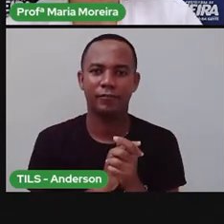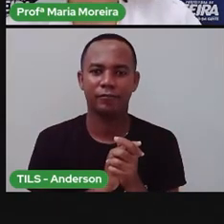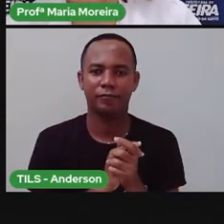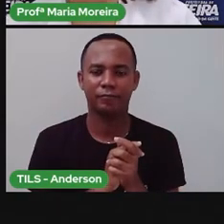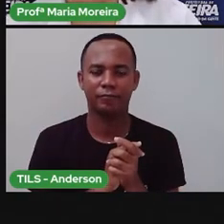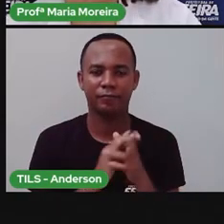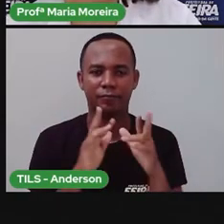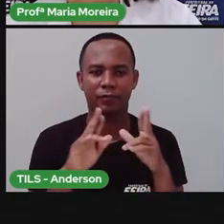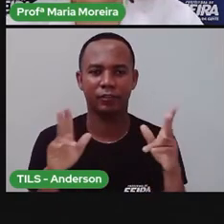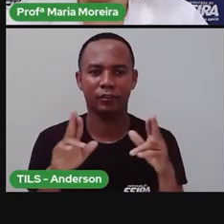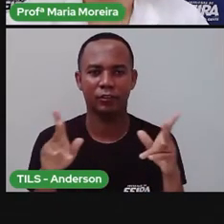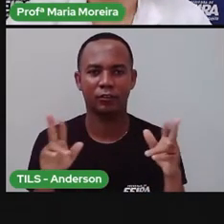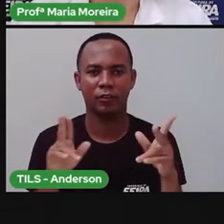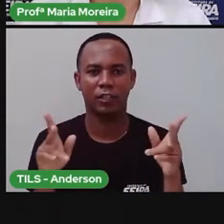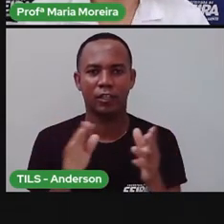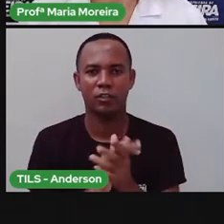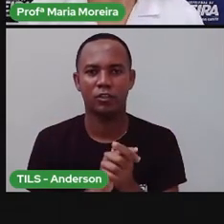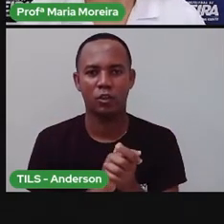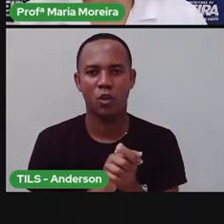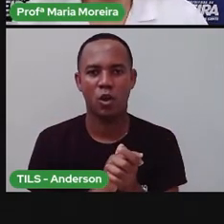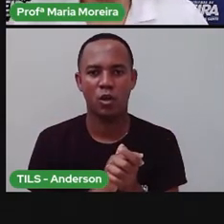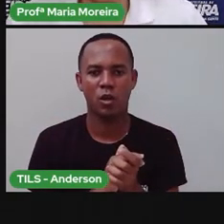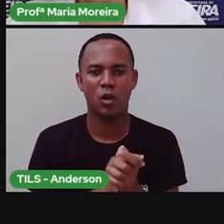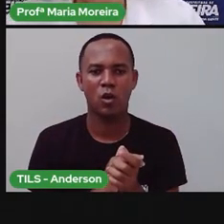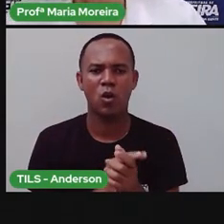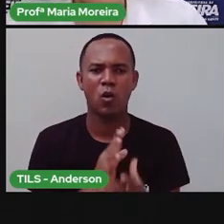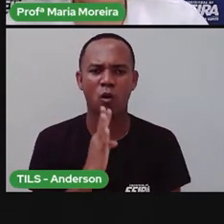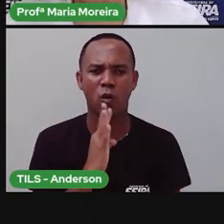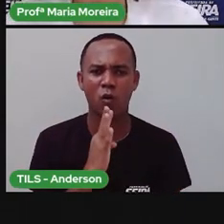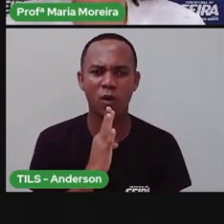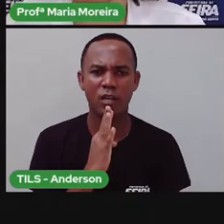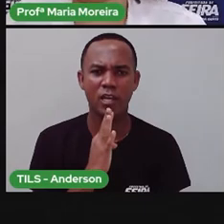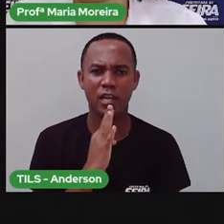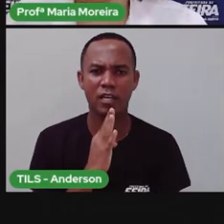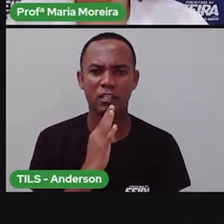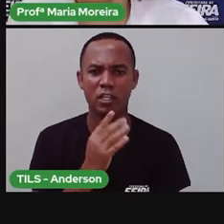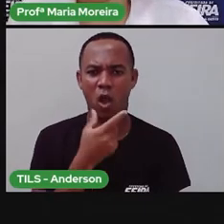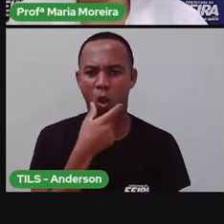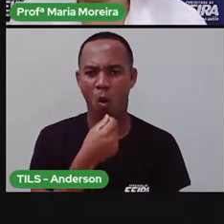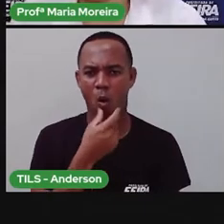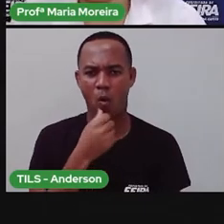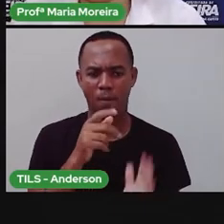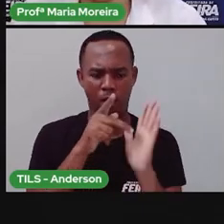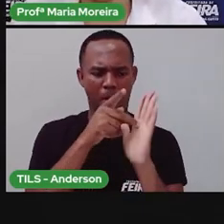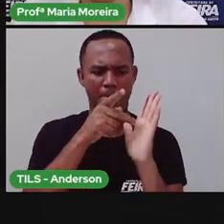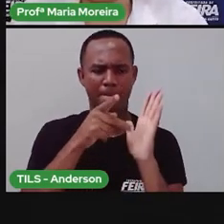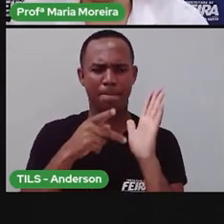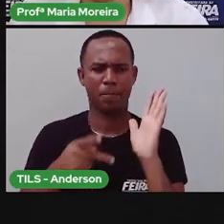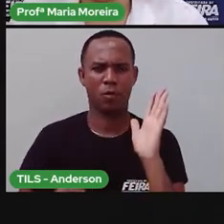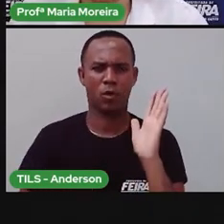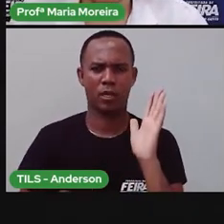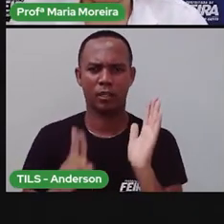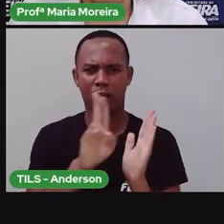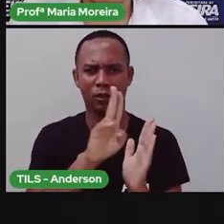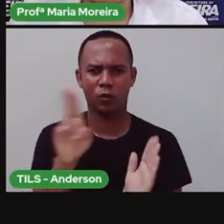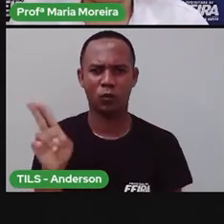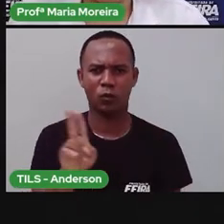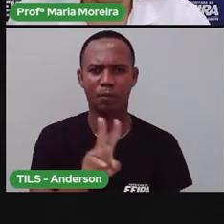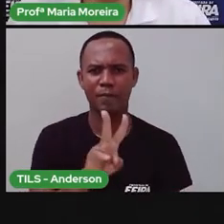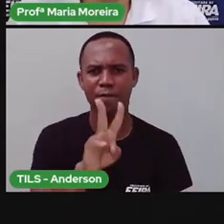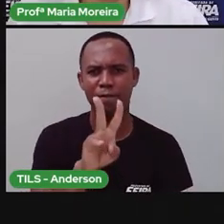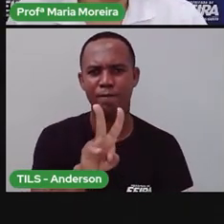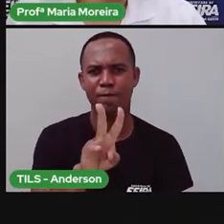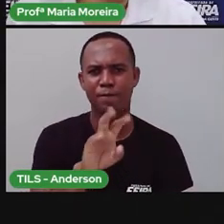Vamos falar uma história diferente. Bom, você já ouviu falar do poeta Vinícius de Moraes? Pronto.